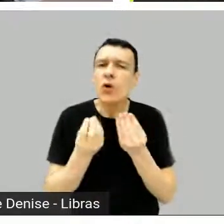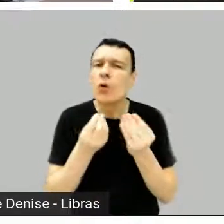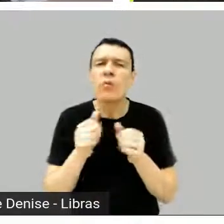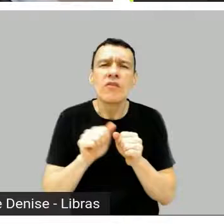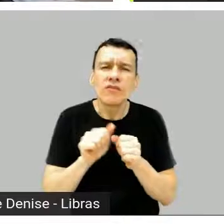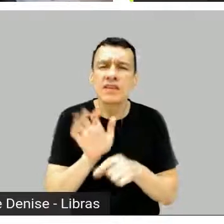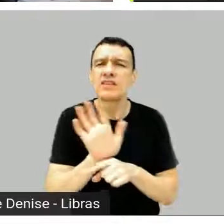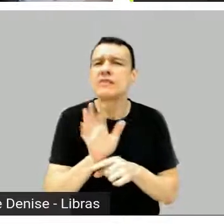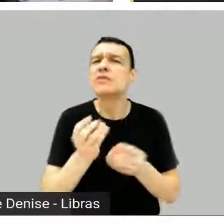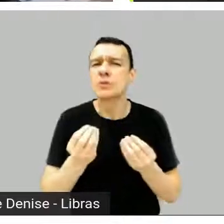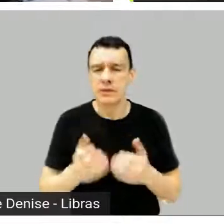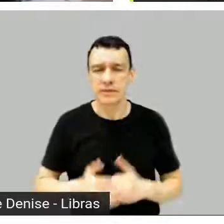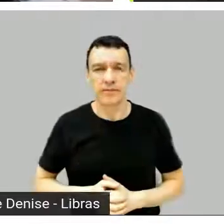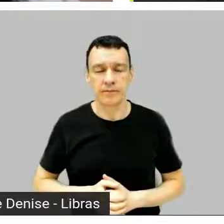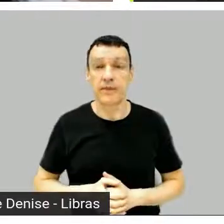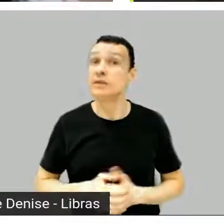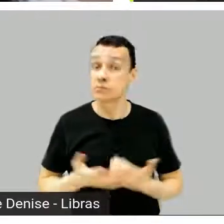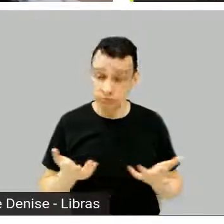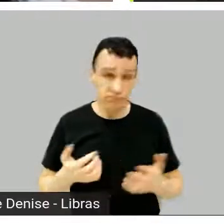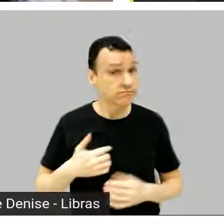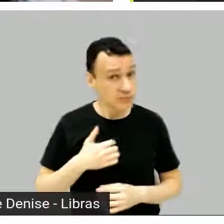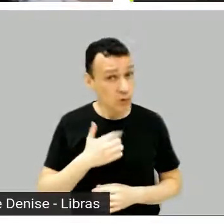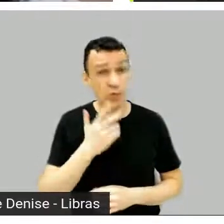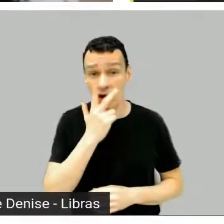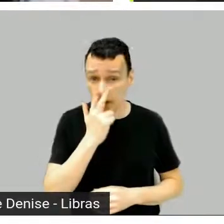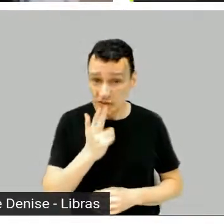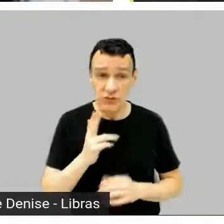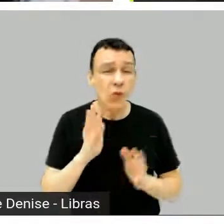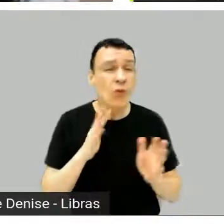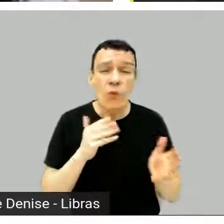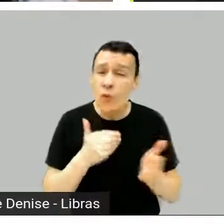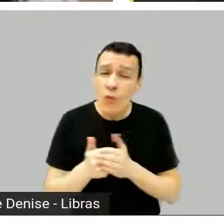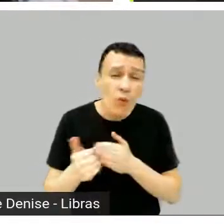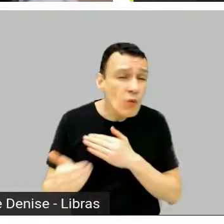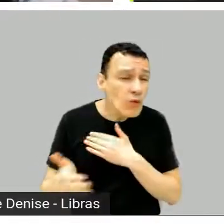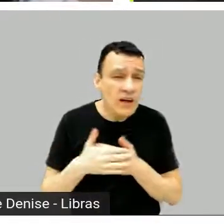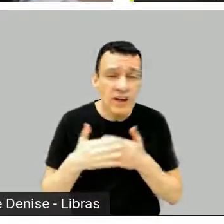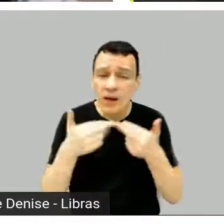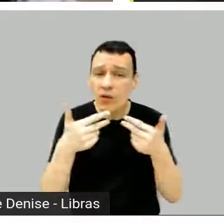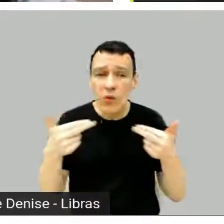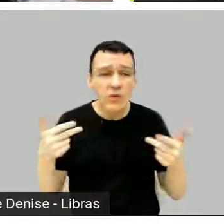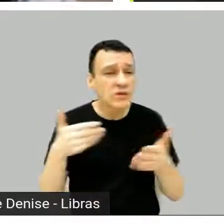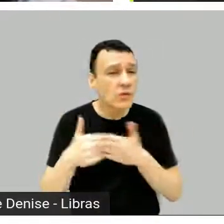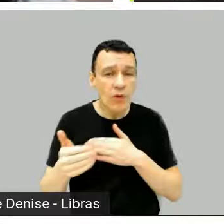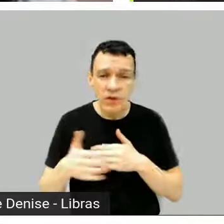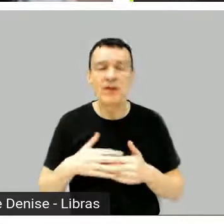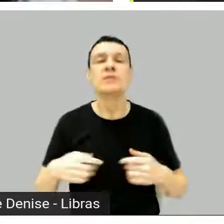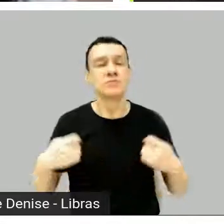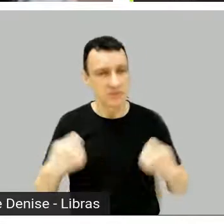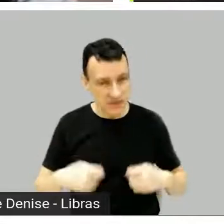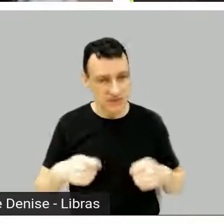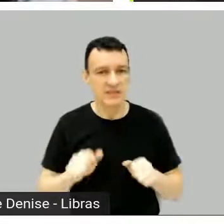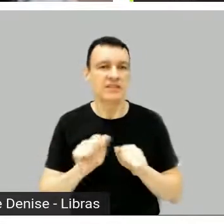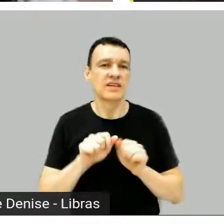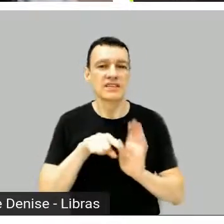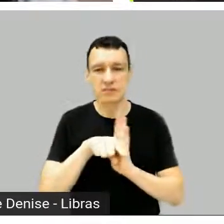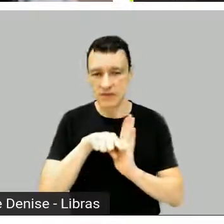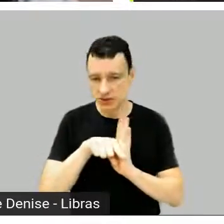sempre gosto. Eu acho que tem que fazer pesquisa para qualquer assunto, assim. Eu acho que se eu fosse fazer um filme